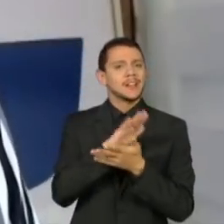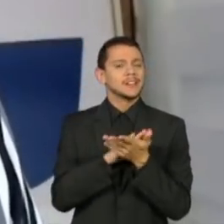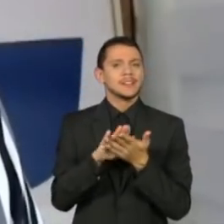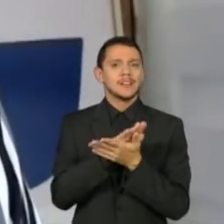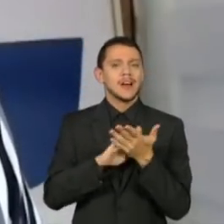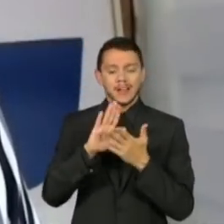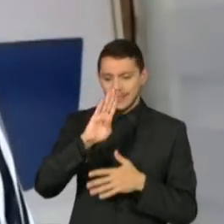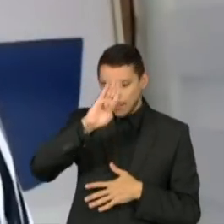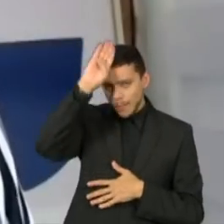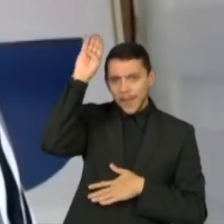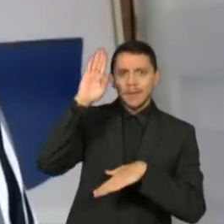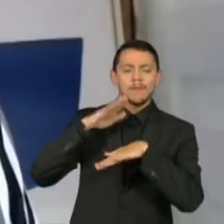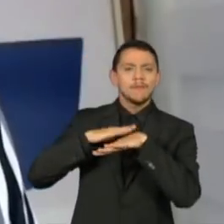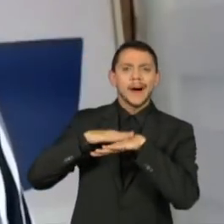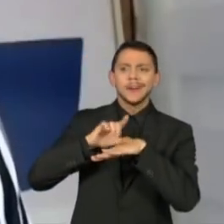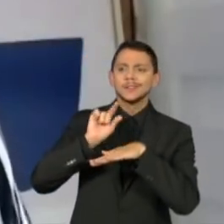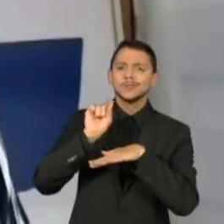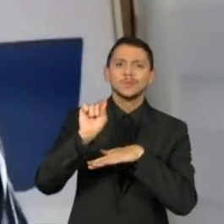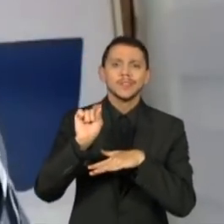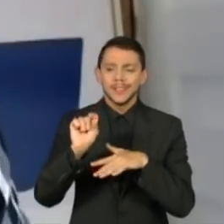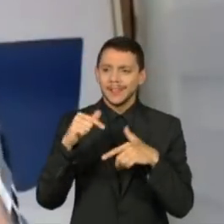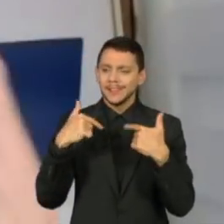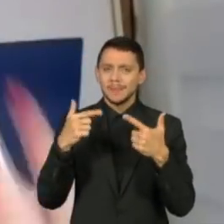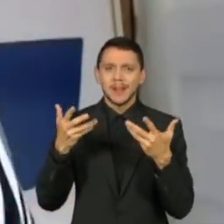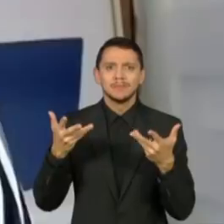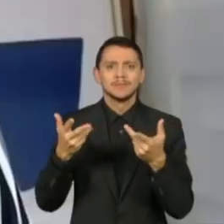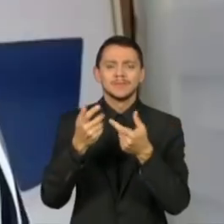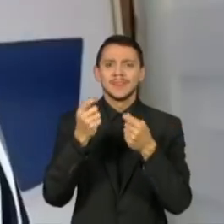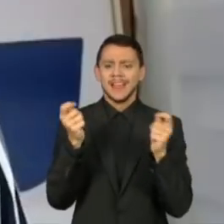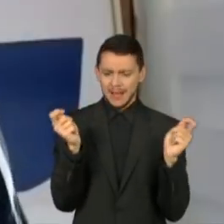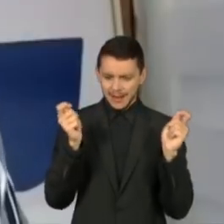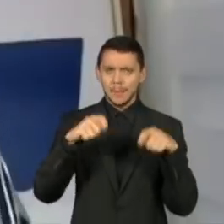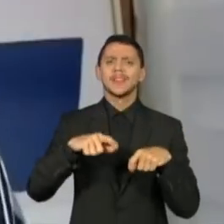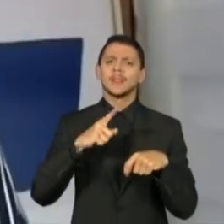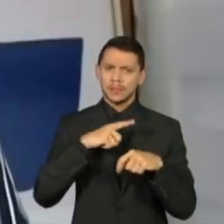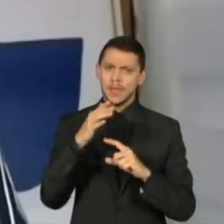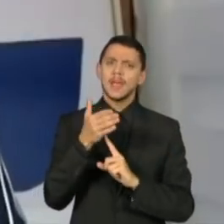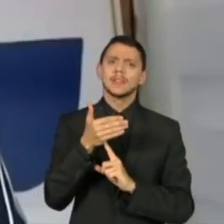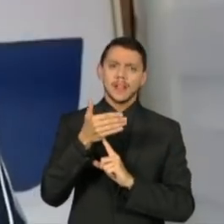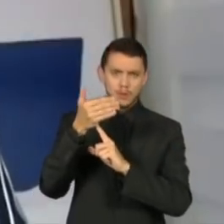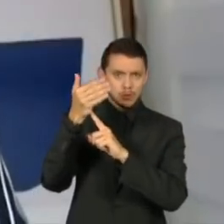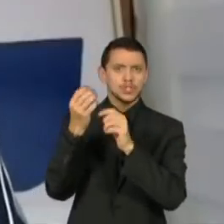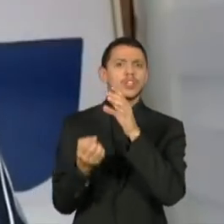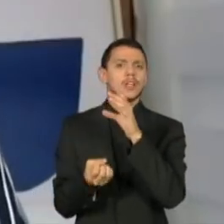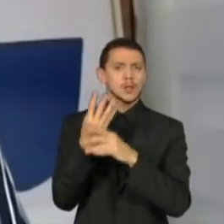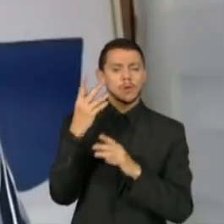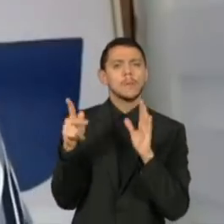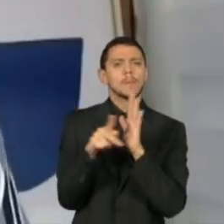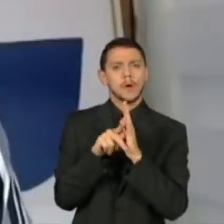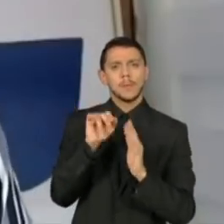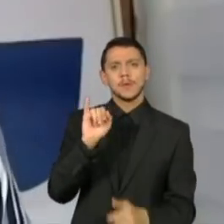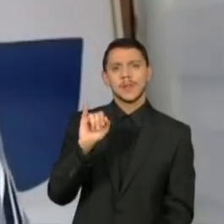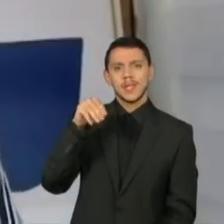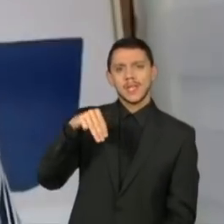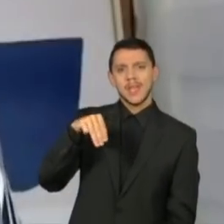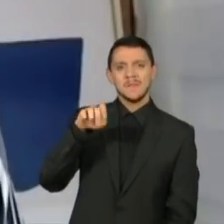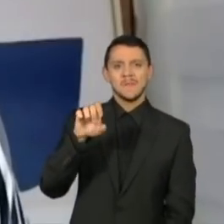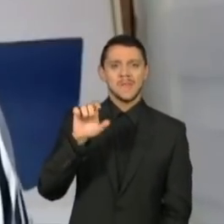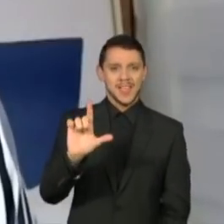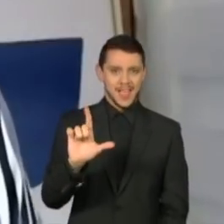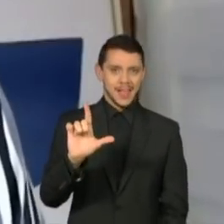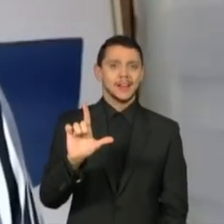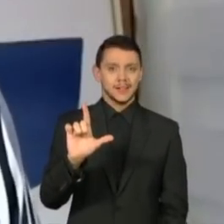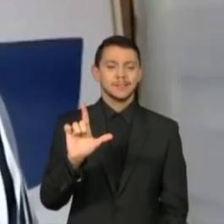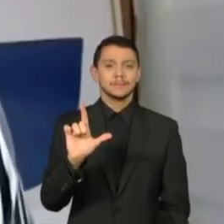fantástico com uma capacidade tecnológica incrível que foi desenvolvido pelo IML. Para você ter uma ideia,